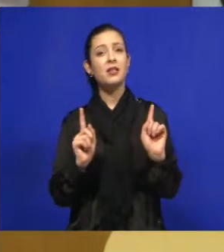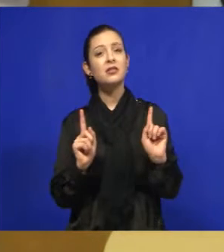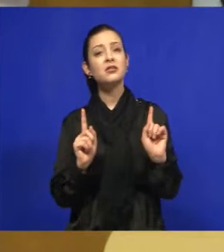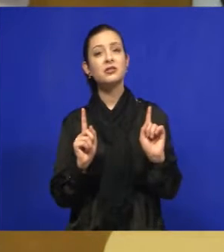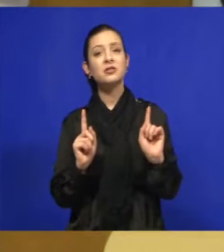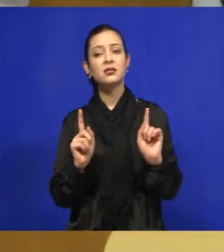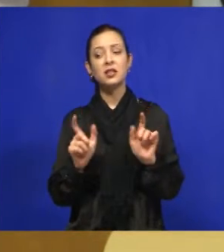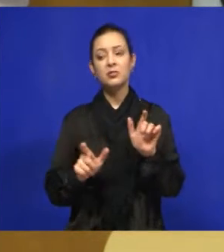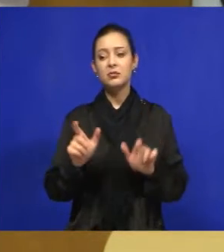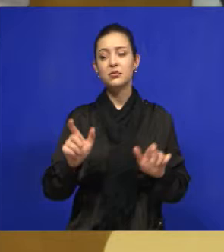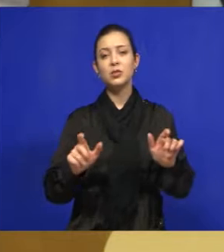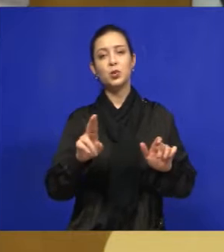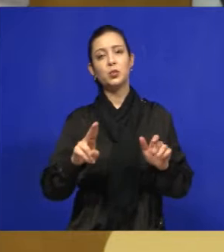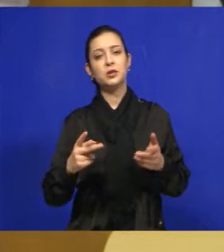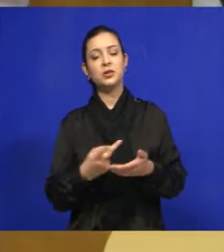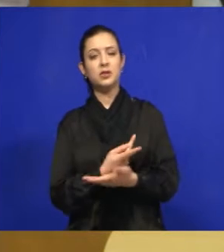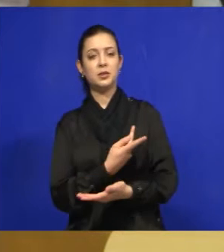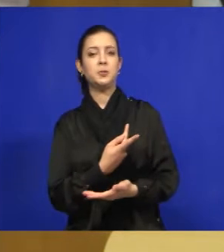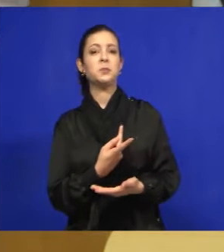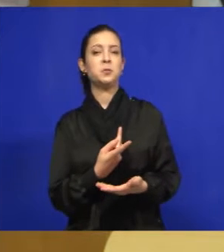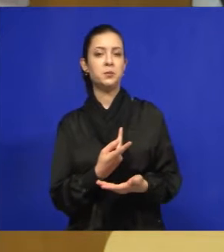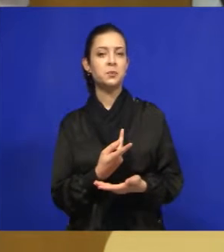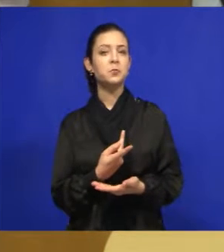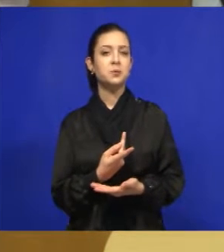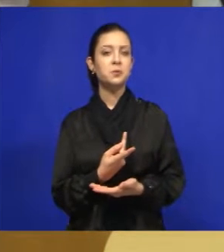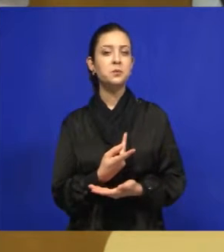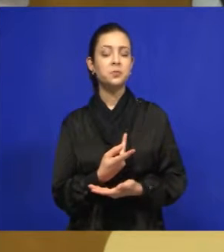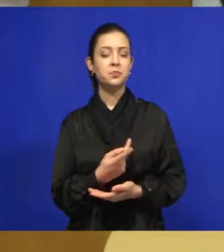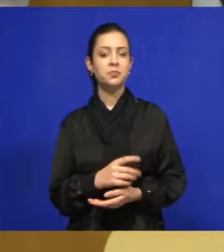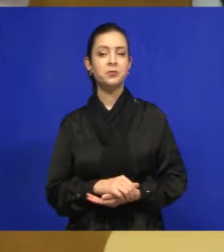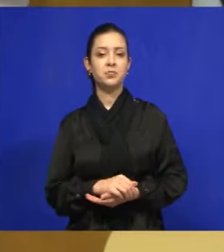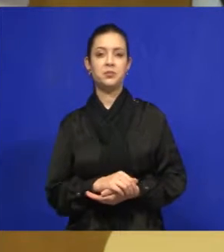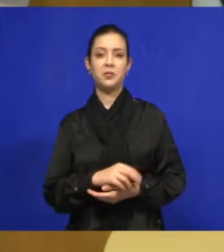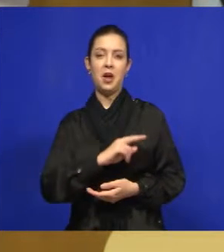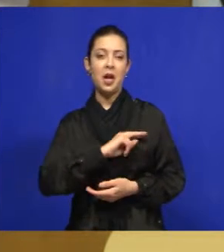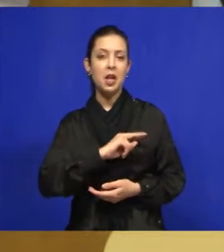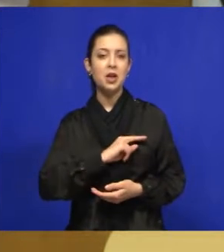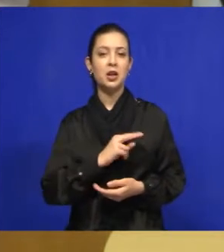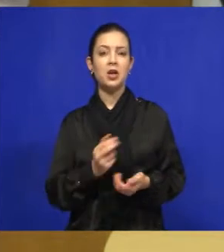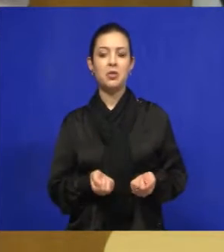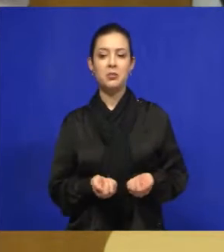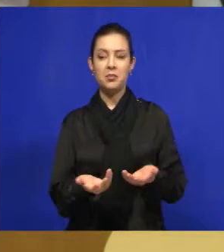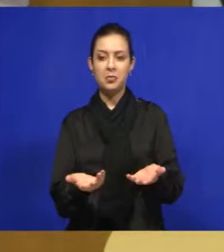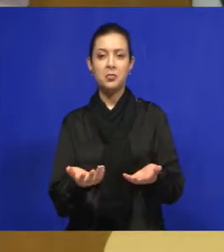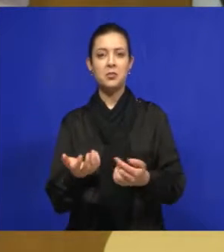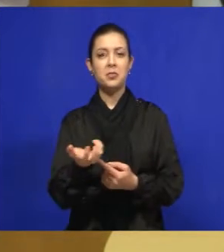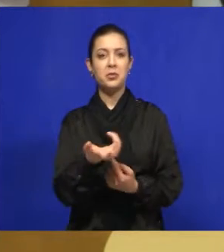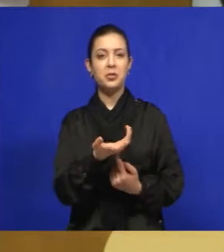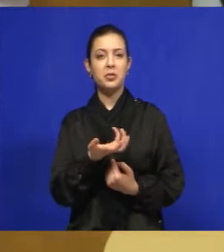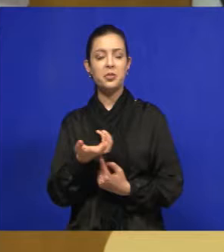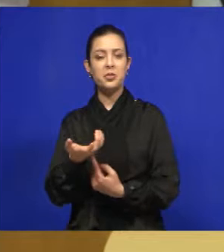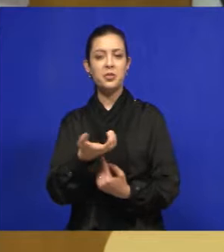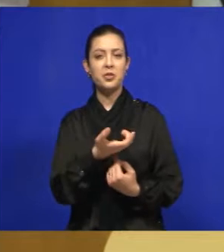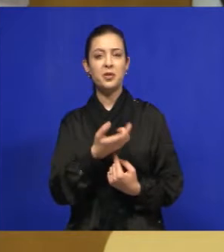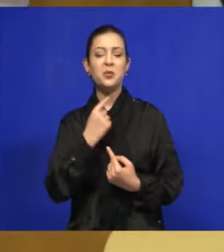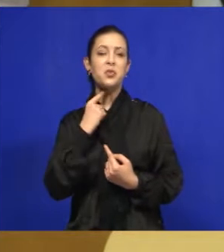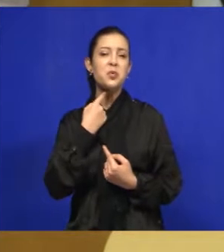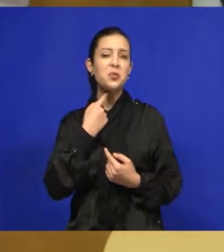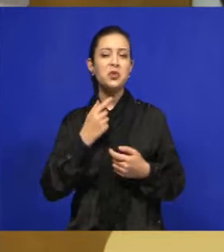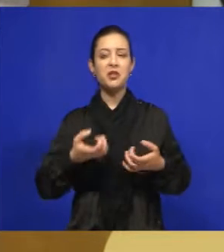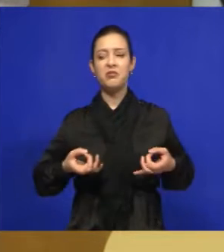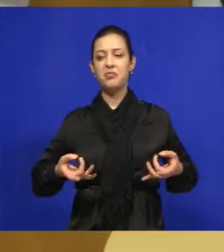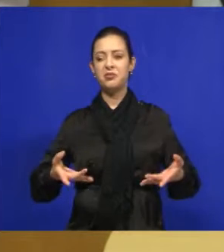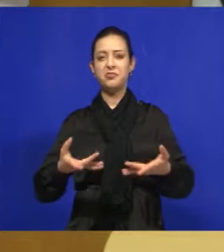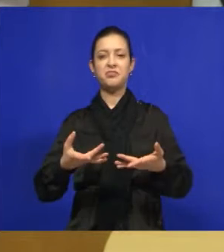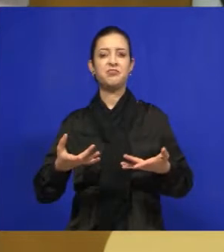porém, as pessoas utilizam ali para realizar as suas oferendas, os seus despachos, mas fica ali um ambiente sujo, um